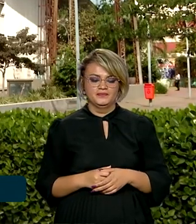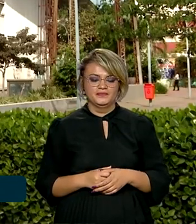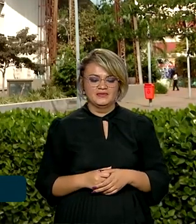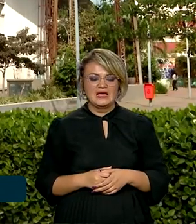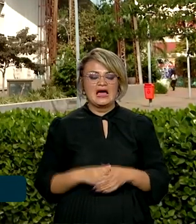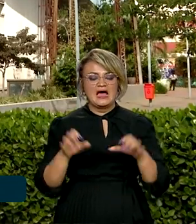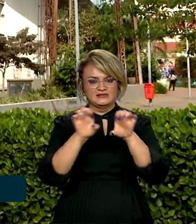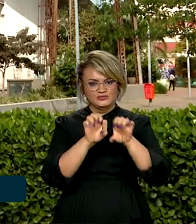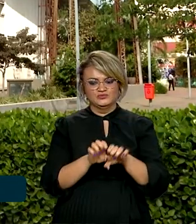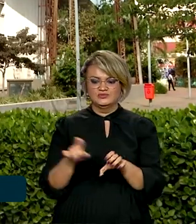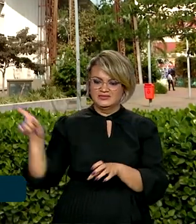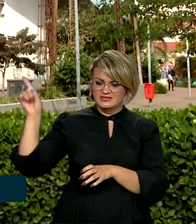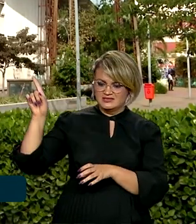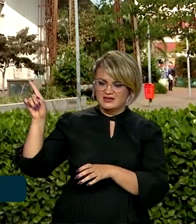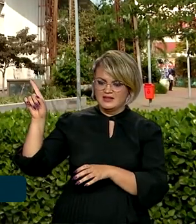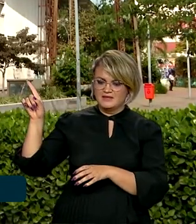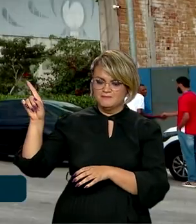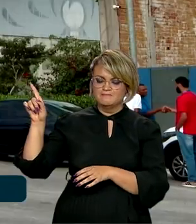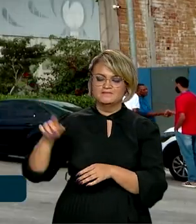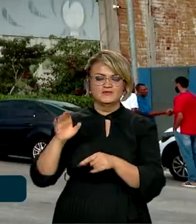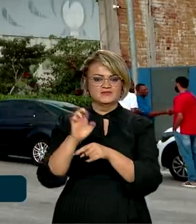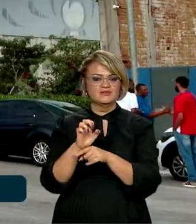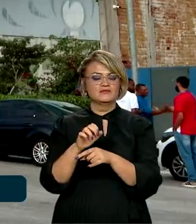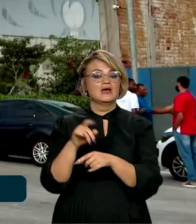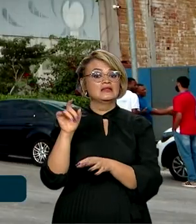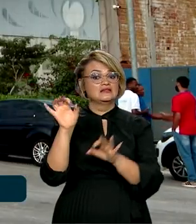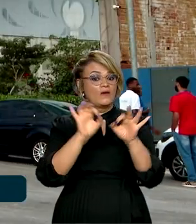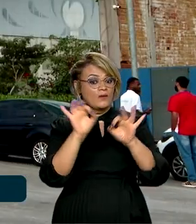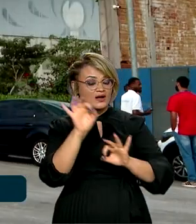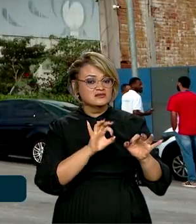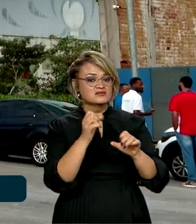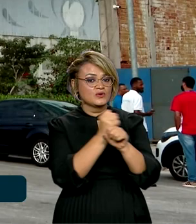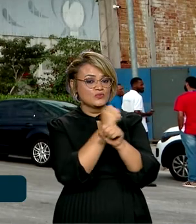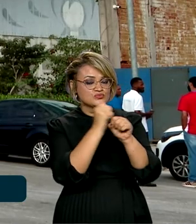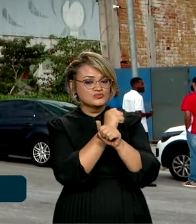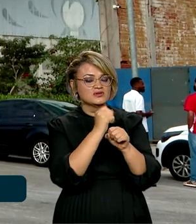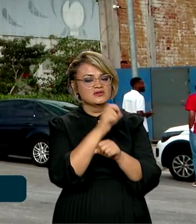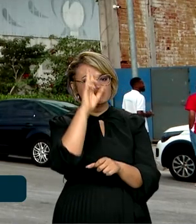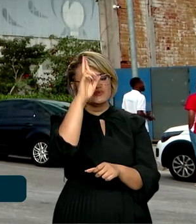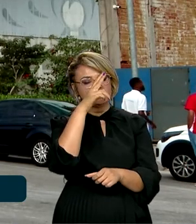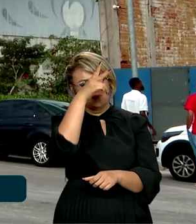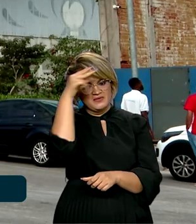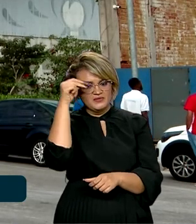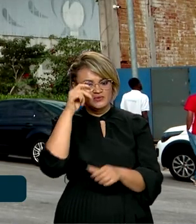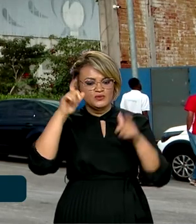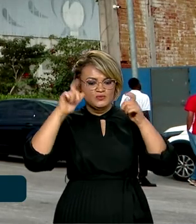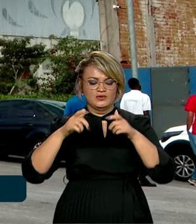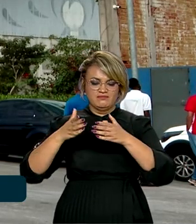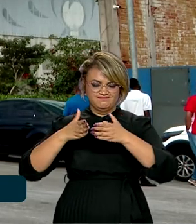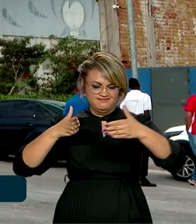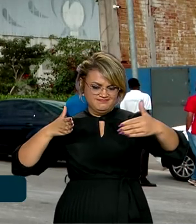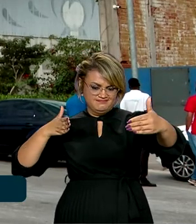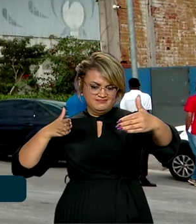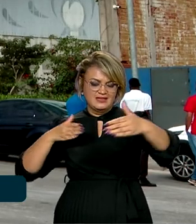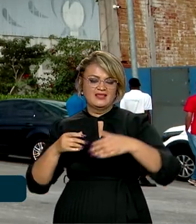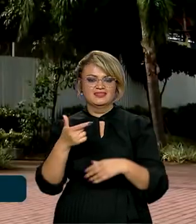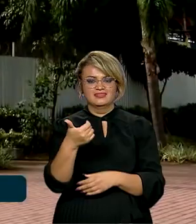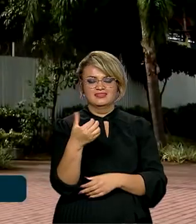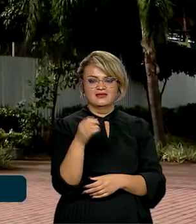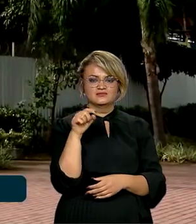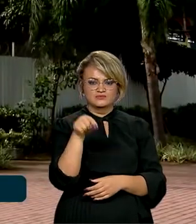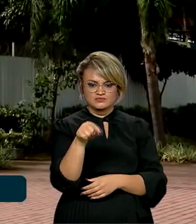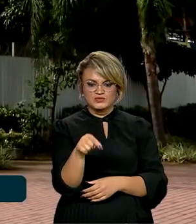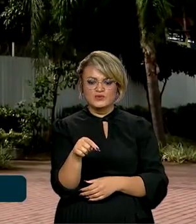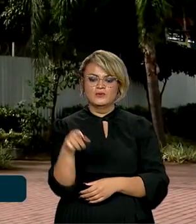estrutura na região portuária do Rio está sendo construída pela Prefeitura em um galpão de 10 mil metros quadrados